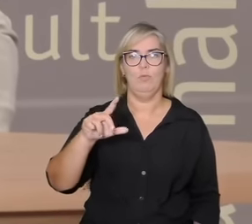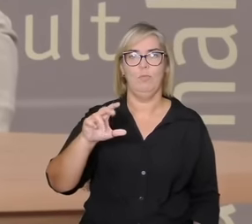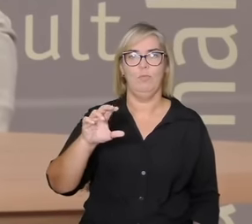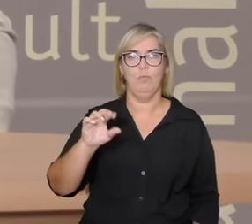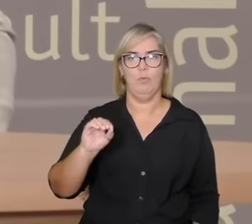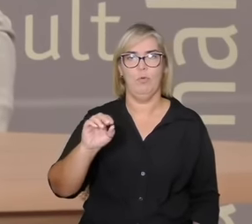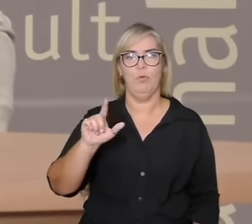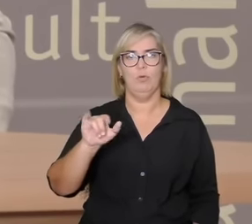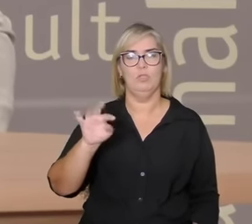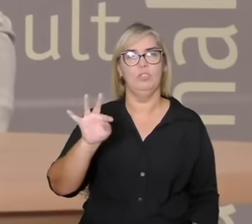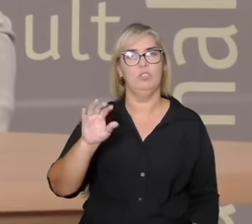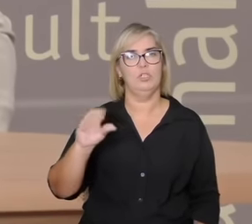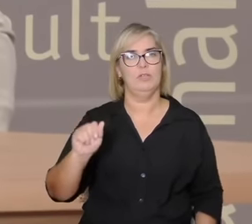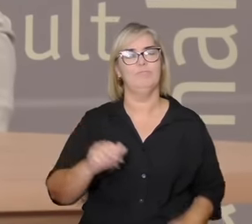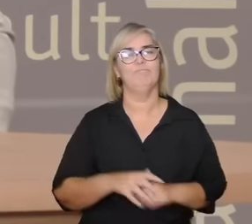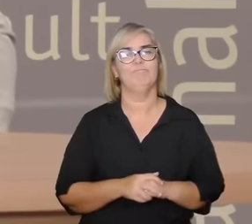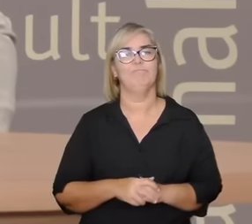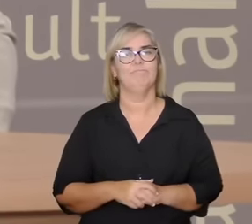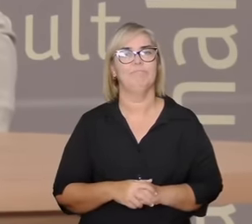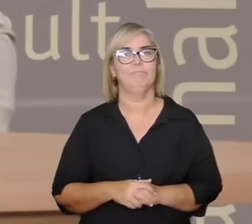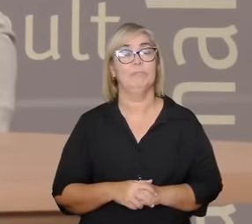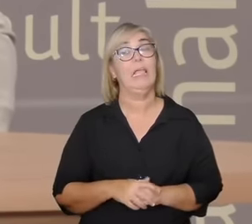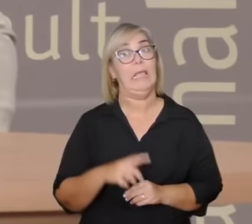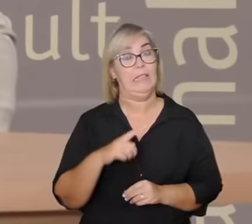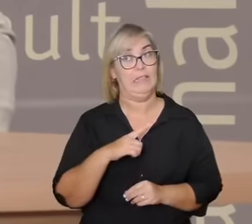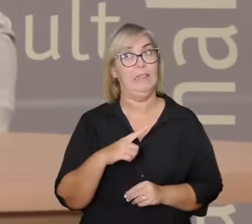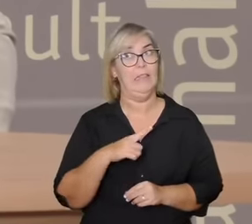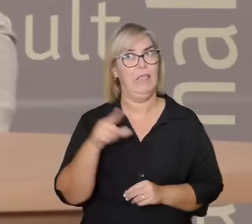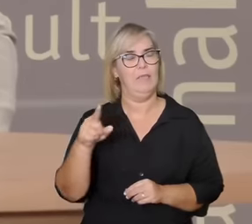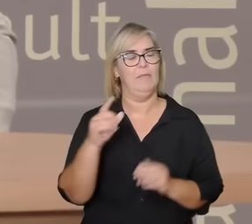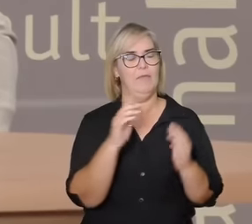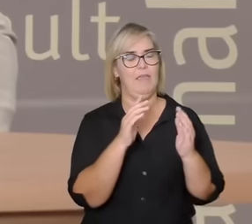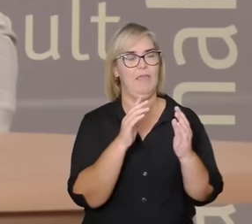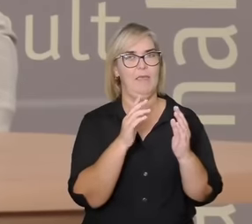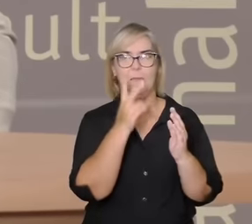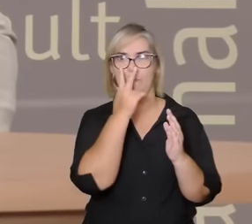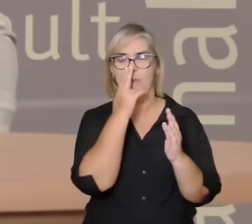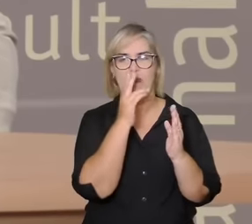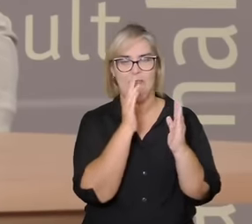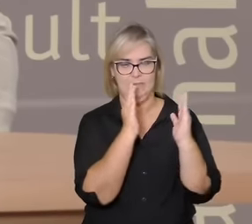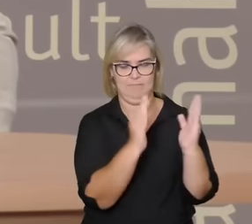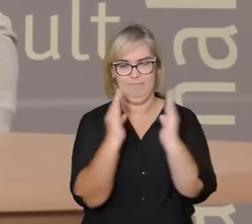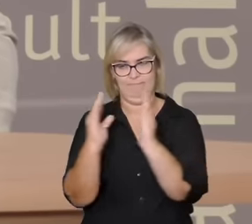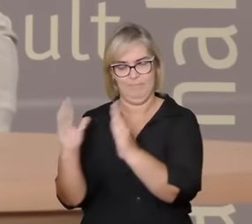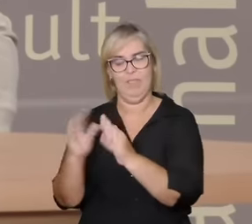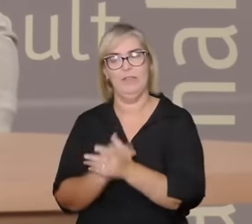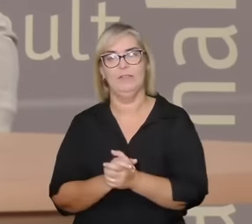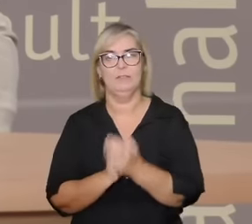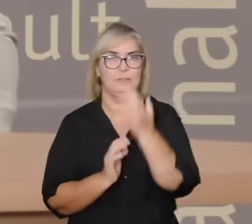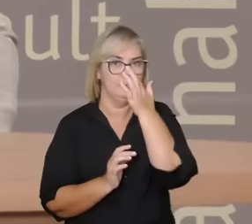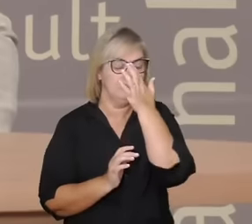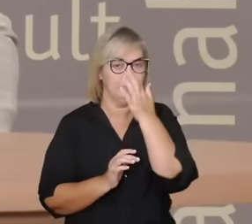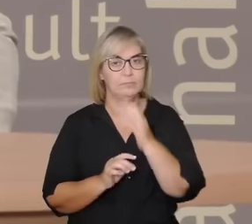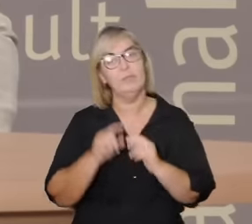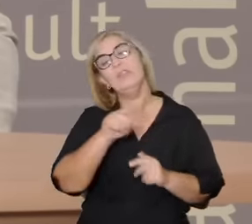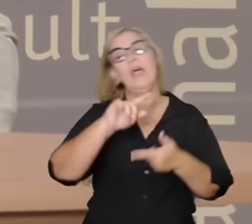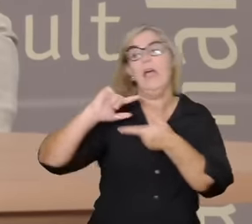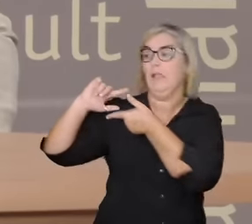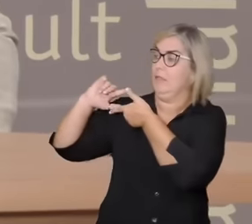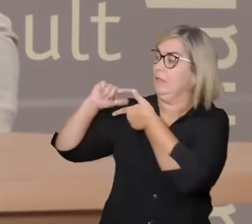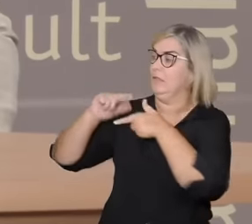tem muitas tem algumas partes aqui pensar por partes na tradição judaico-cristã tradição